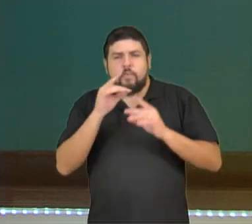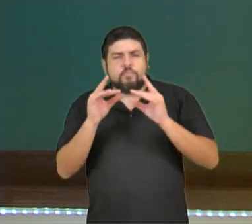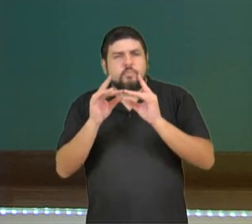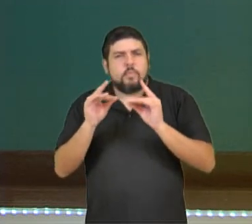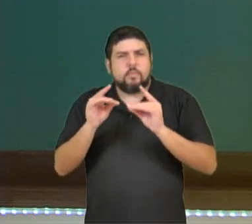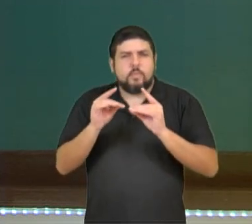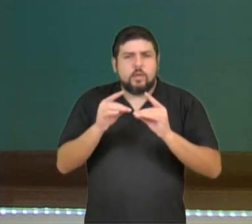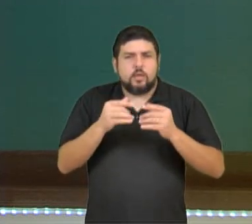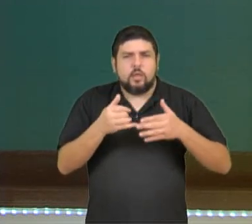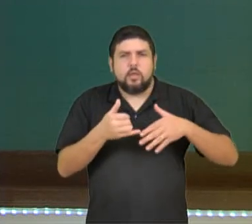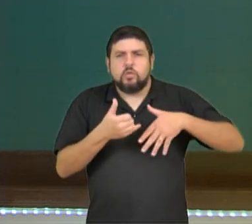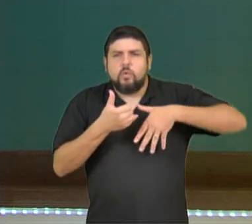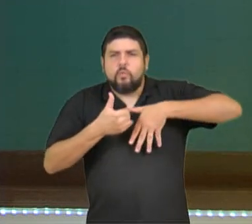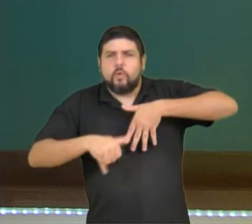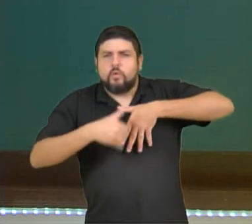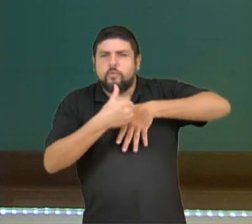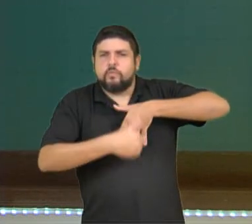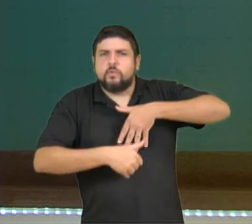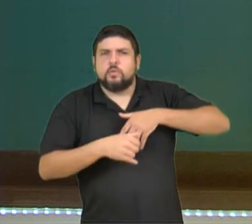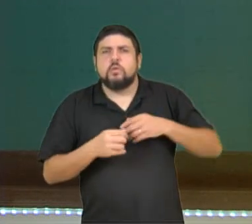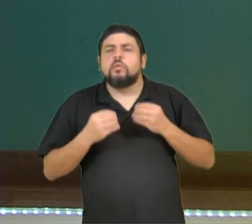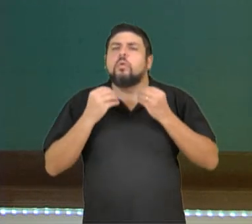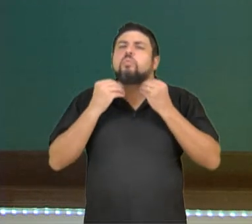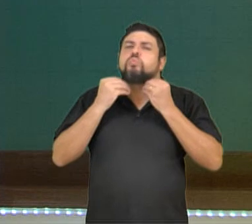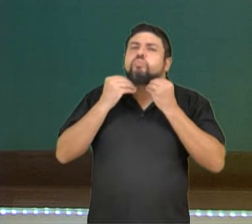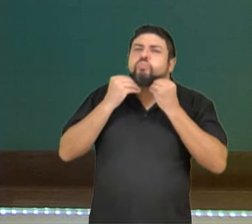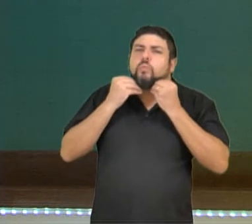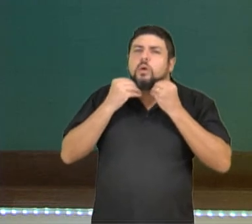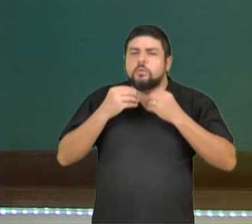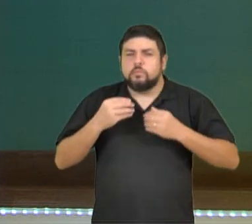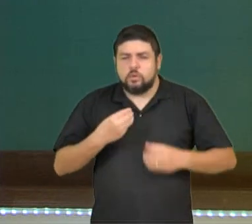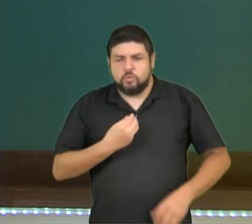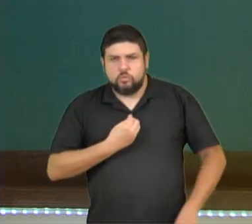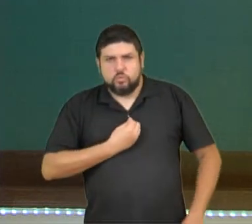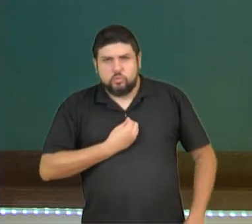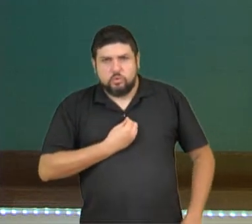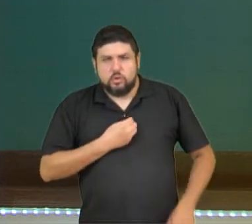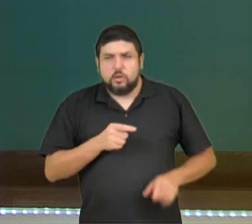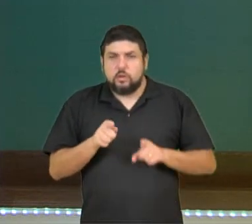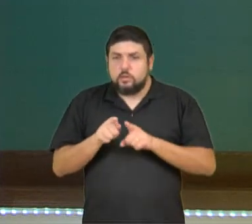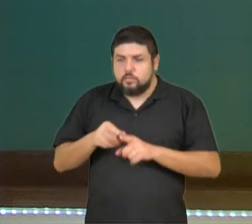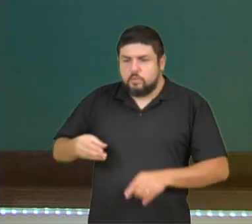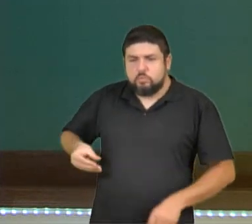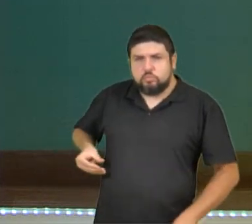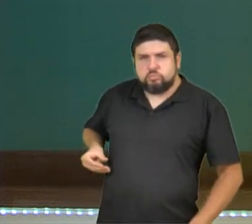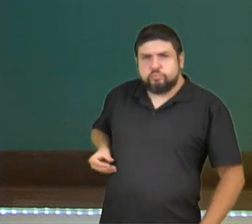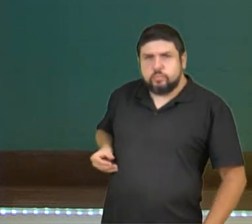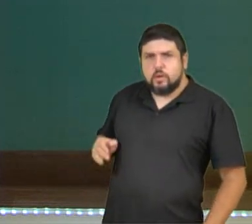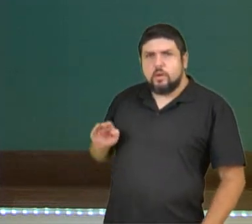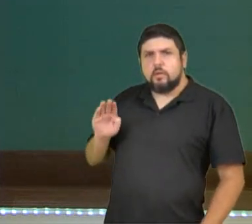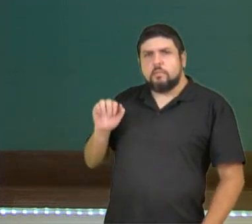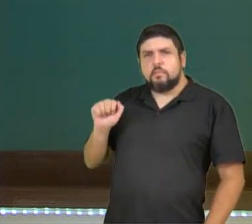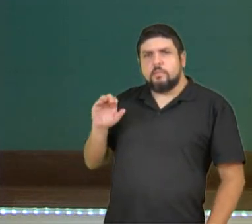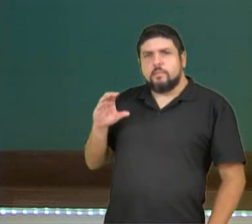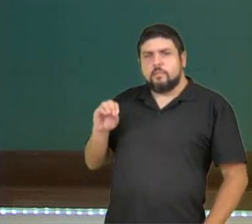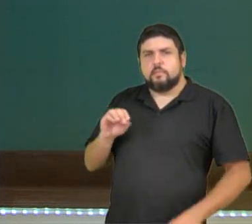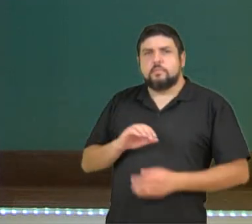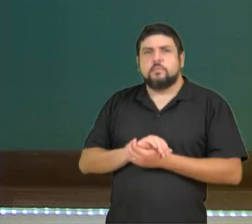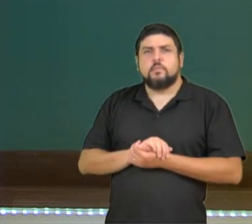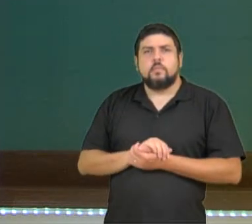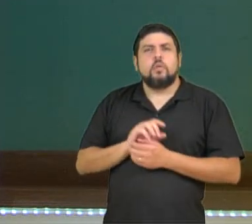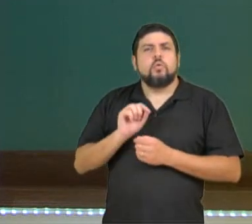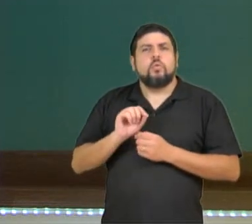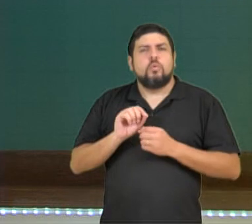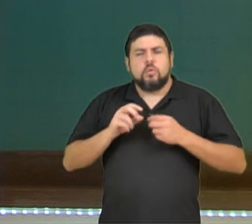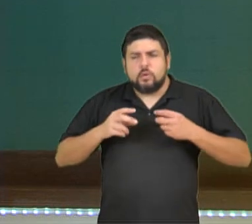linfático são as amígdalas, o timo e também o baço. Estruturas responsáveis por identificar ameaças